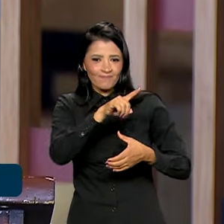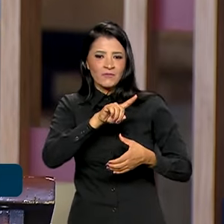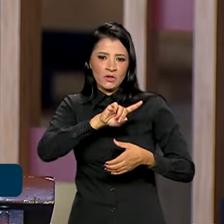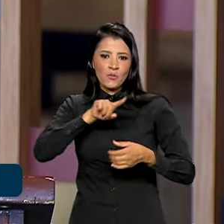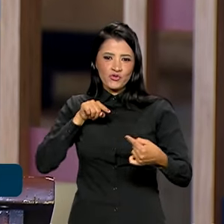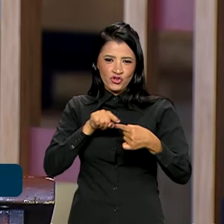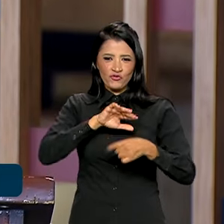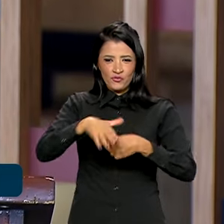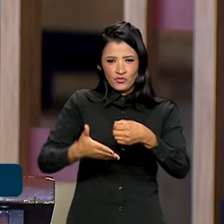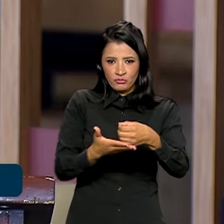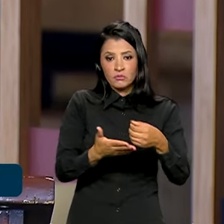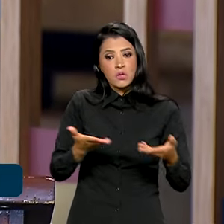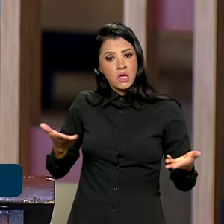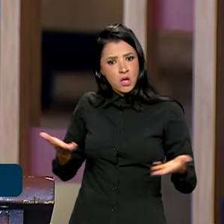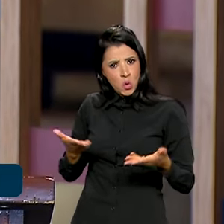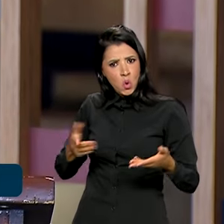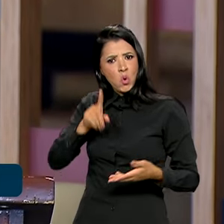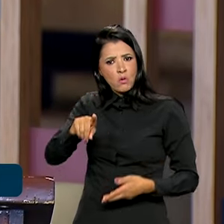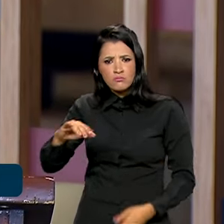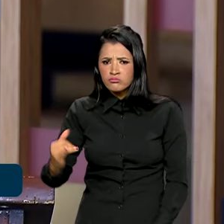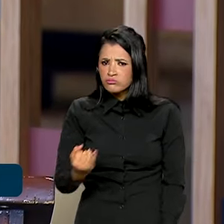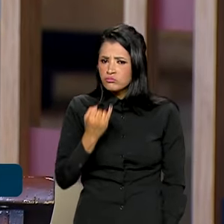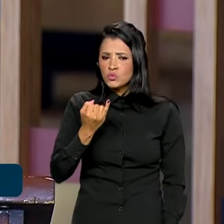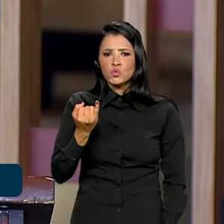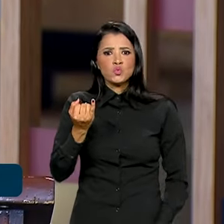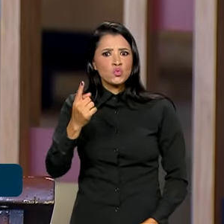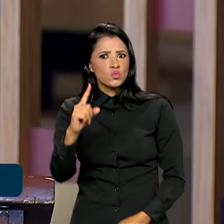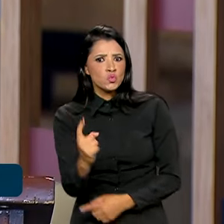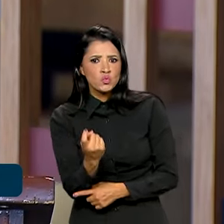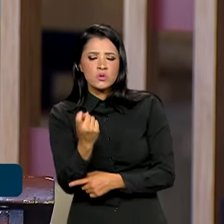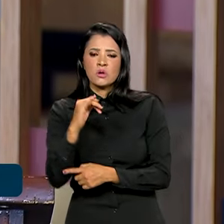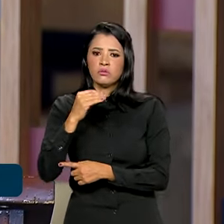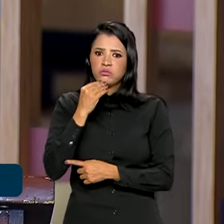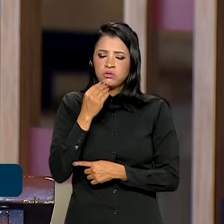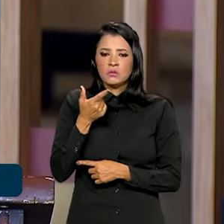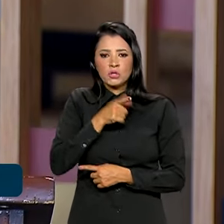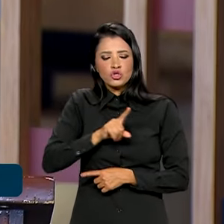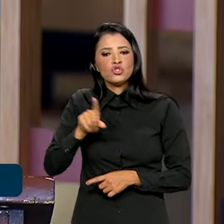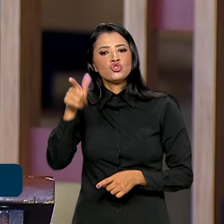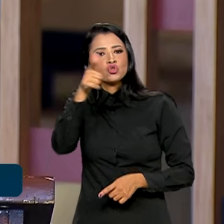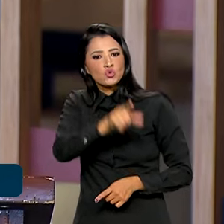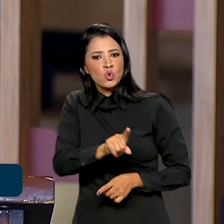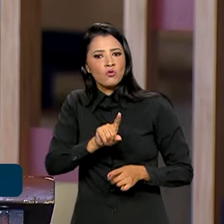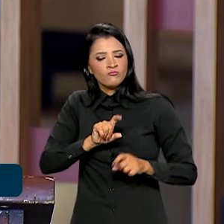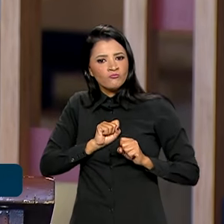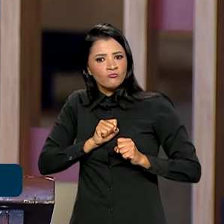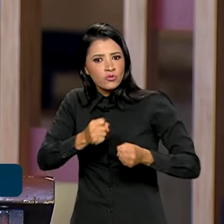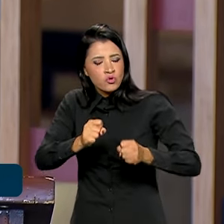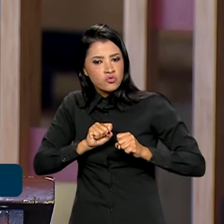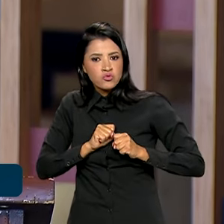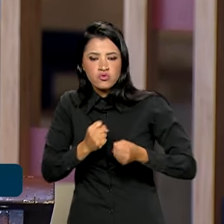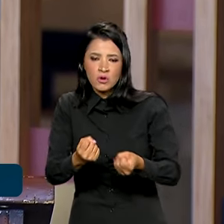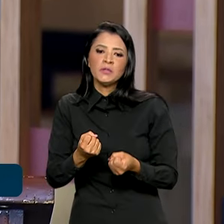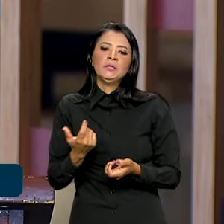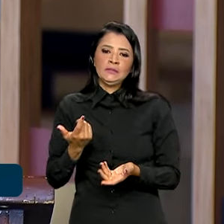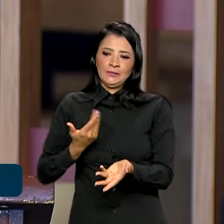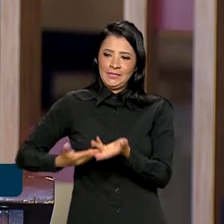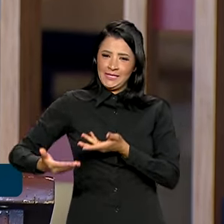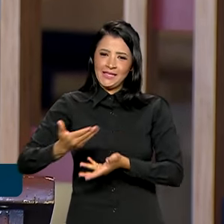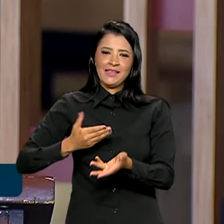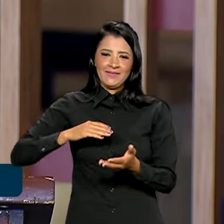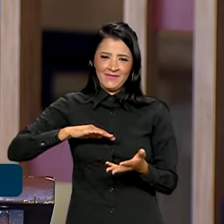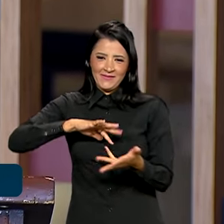será uma oportunidade única para renovar os esforços da comunidade internacional no sentido da